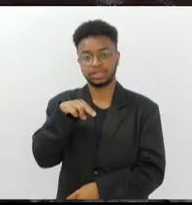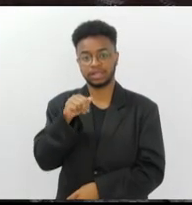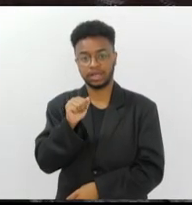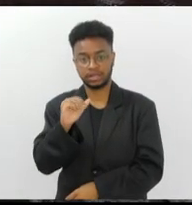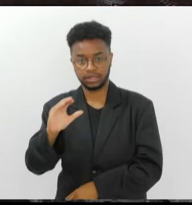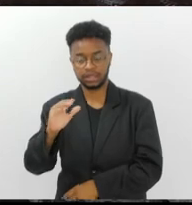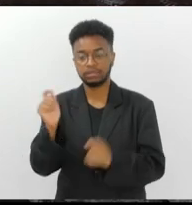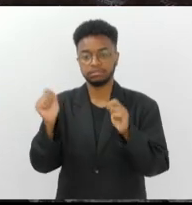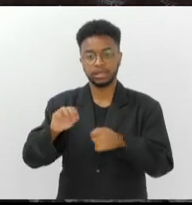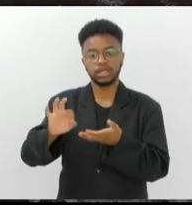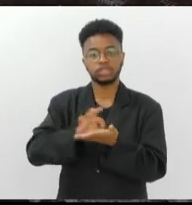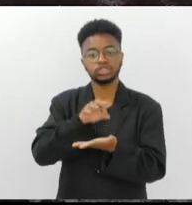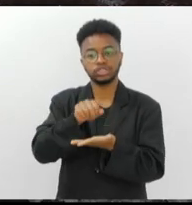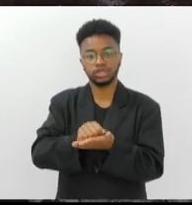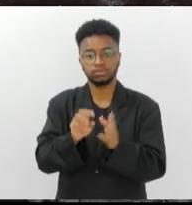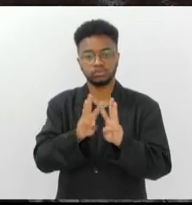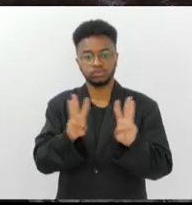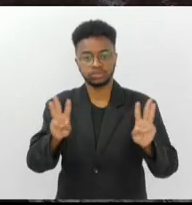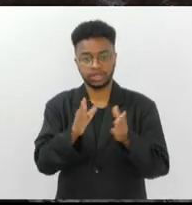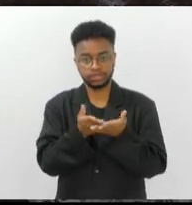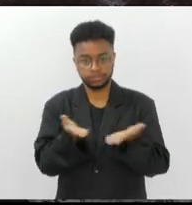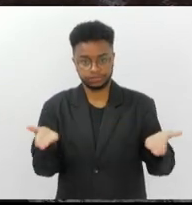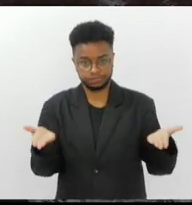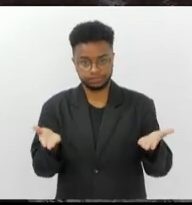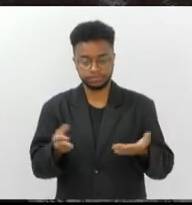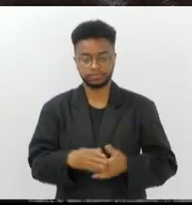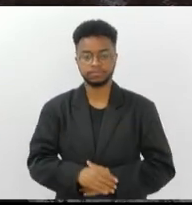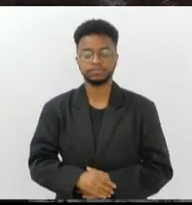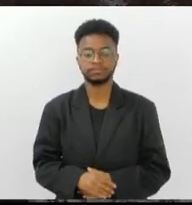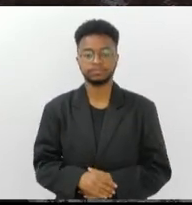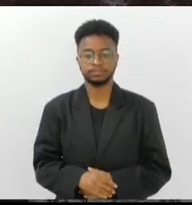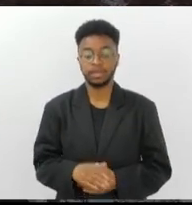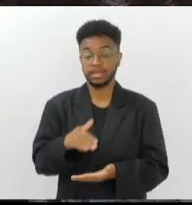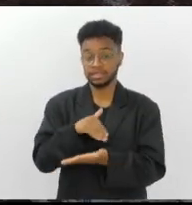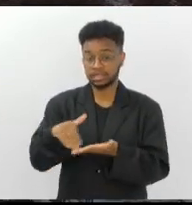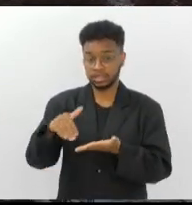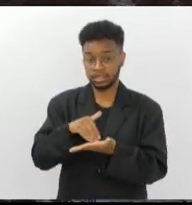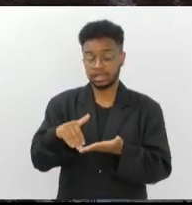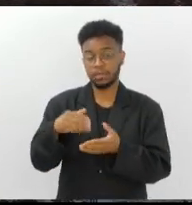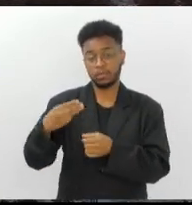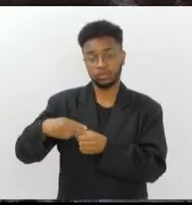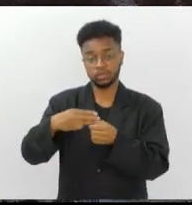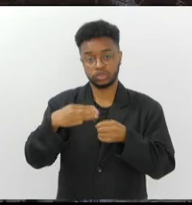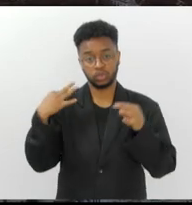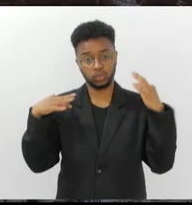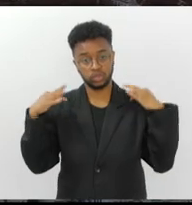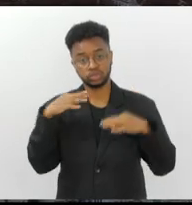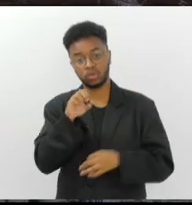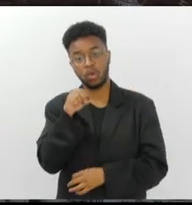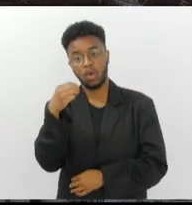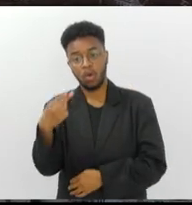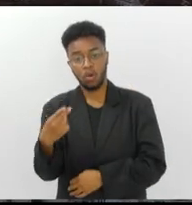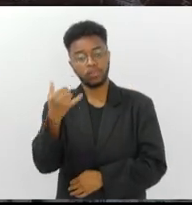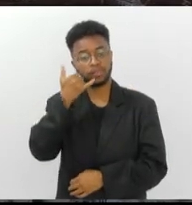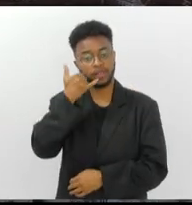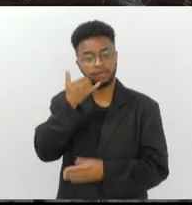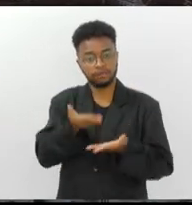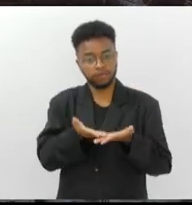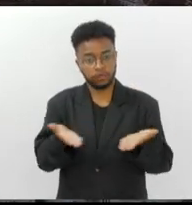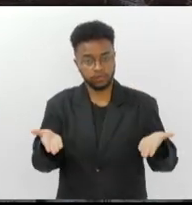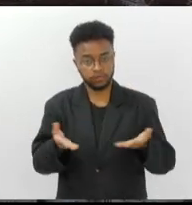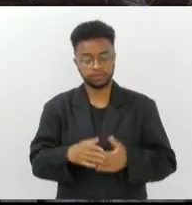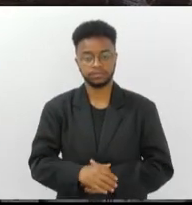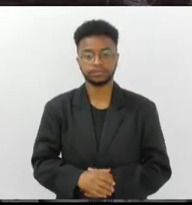inscrições podem ser feitas pelo site da Secretaria Municipal de Turismo ou pelo telefone logo